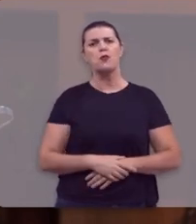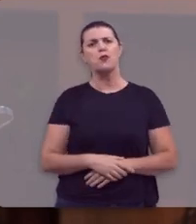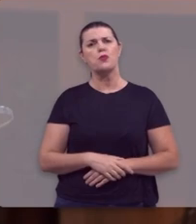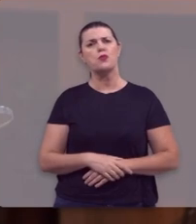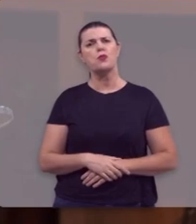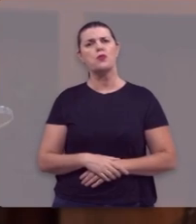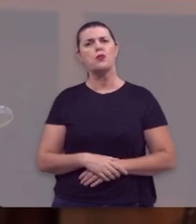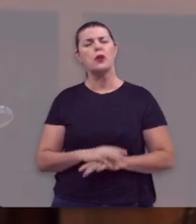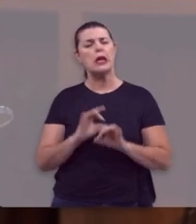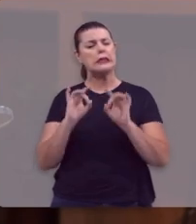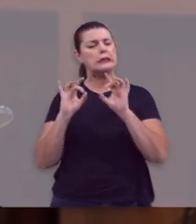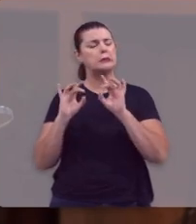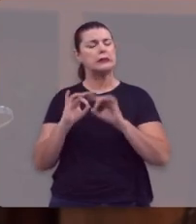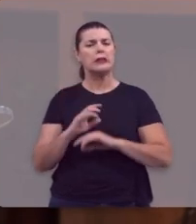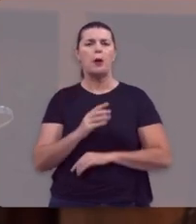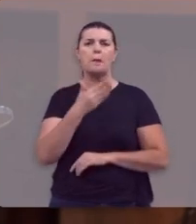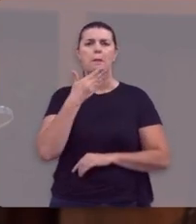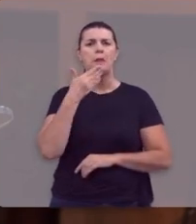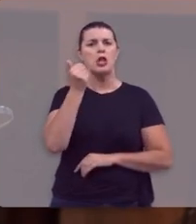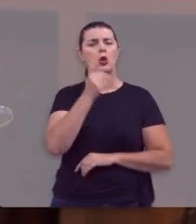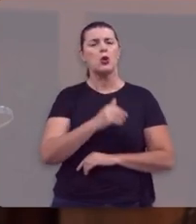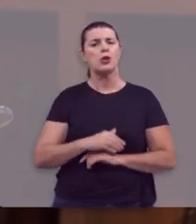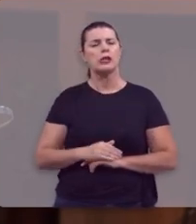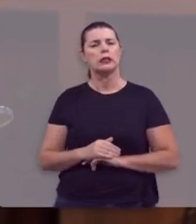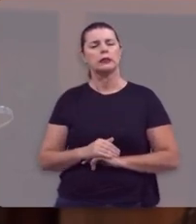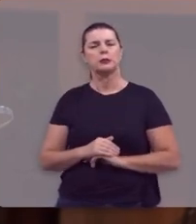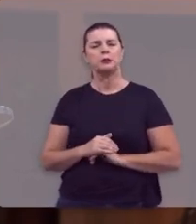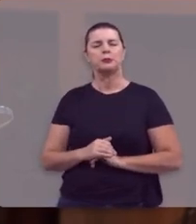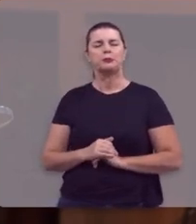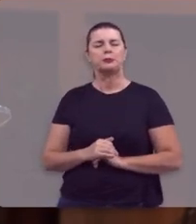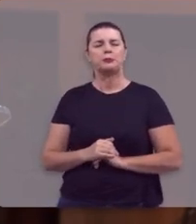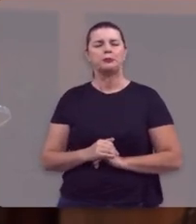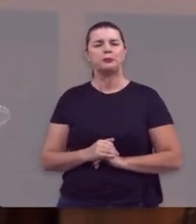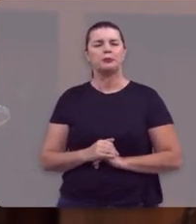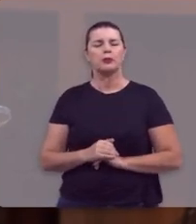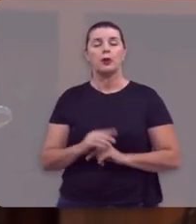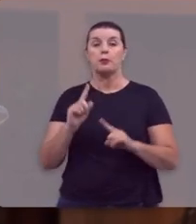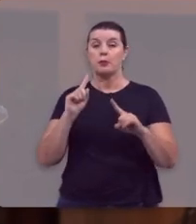vinho da melhor qualidade, o melhor vinho.